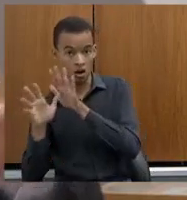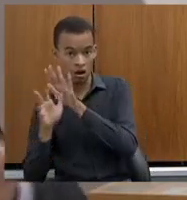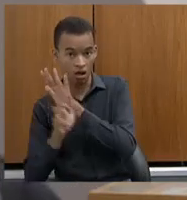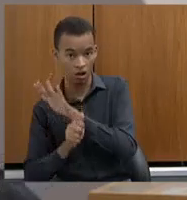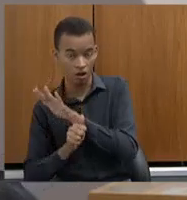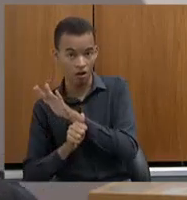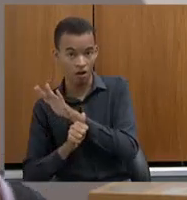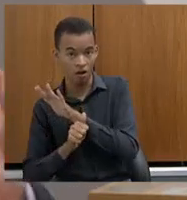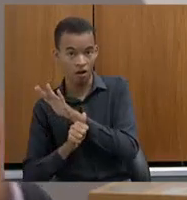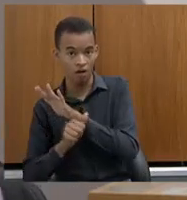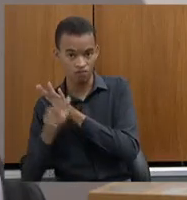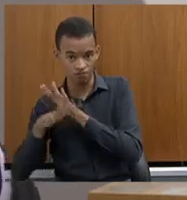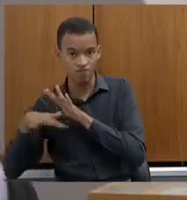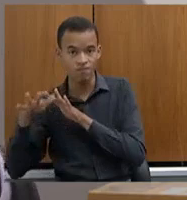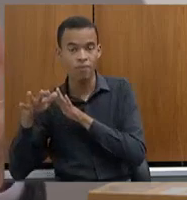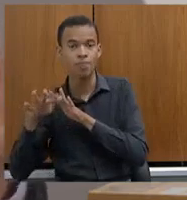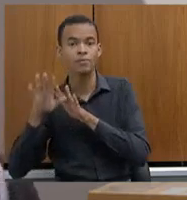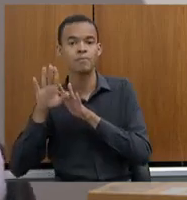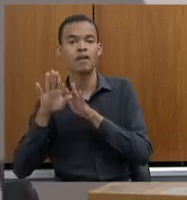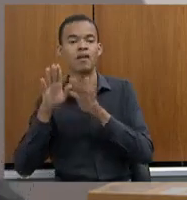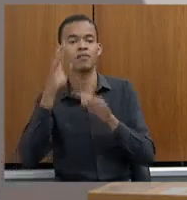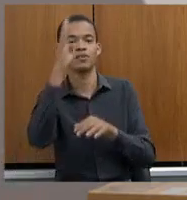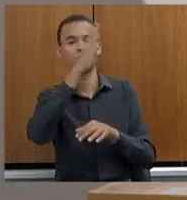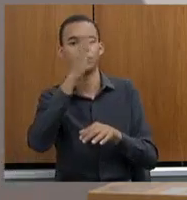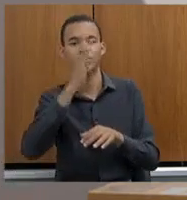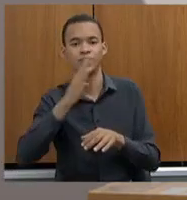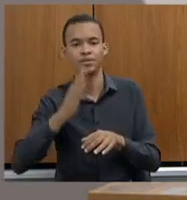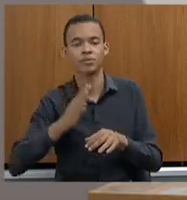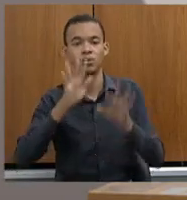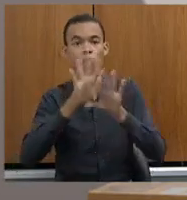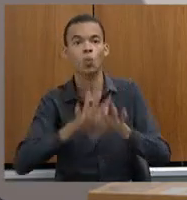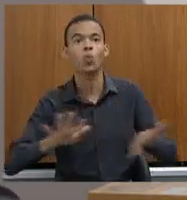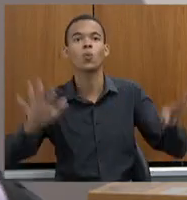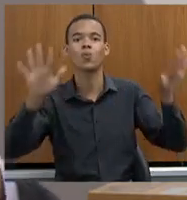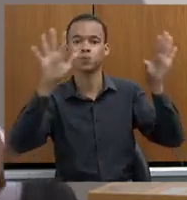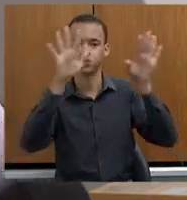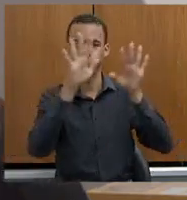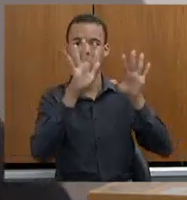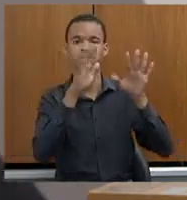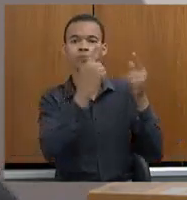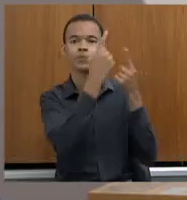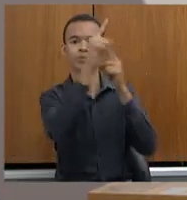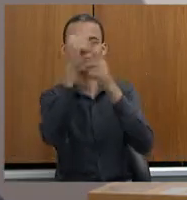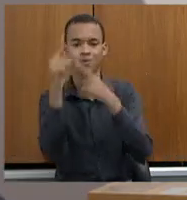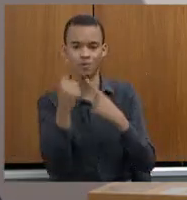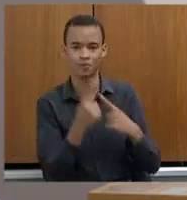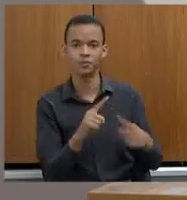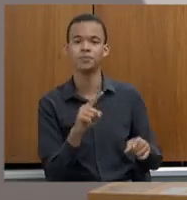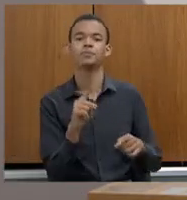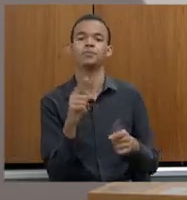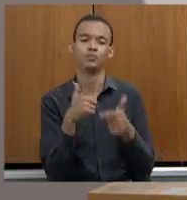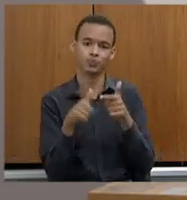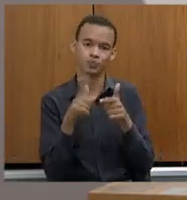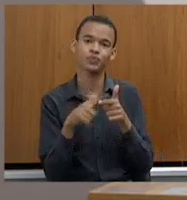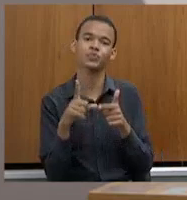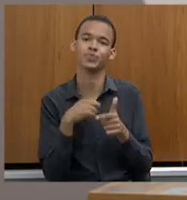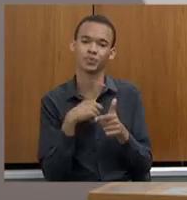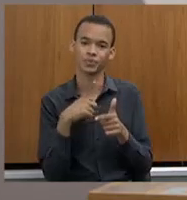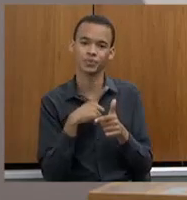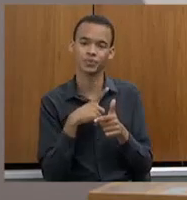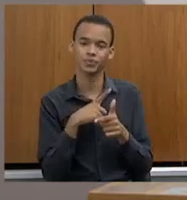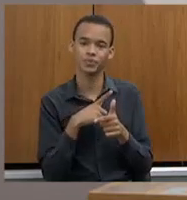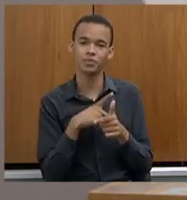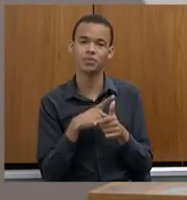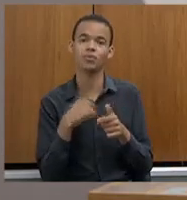todas buscadas pelo tráfico de drogas naquela região porque o que está financiando o tráfico de drogas é o